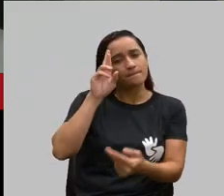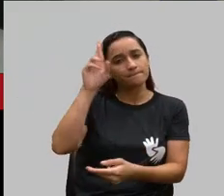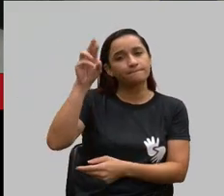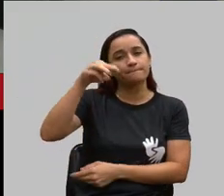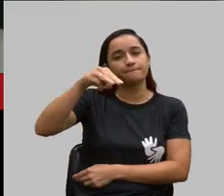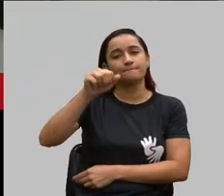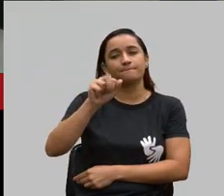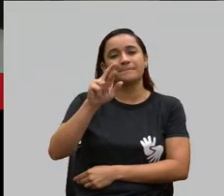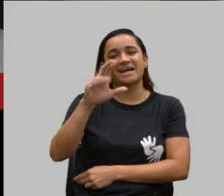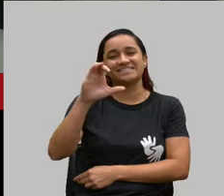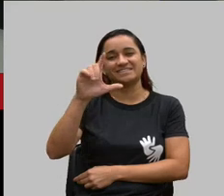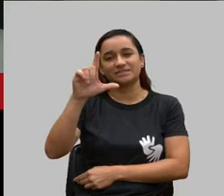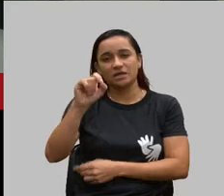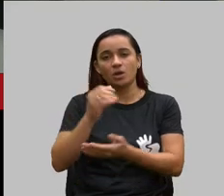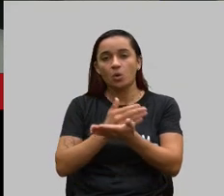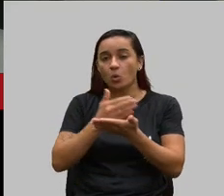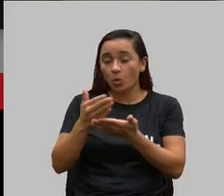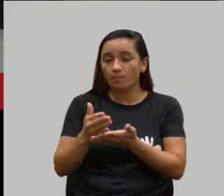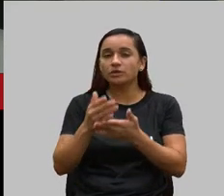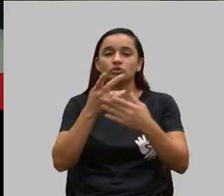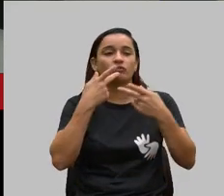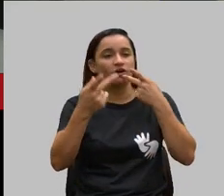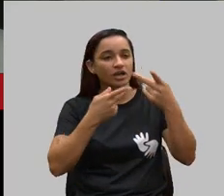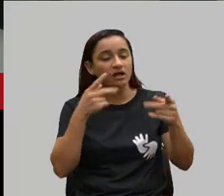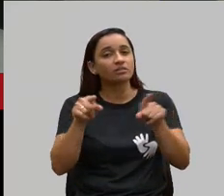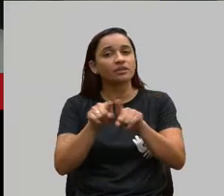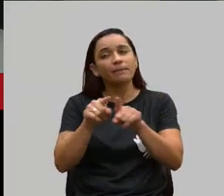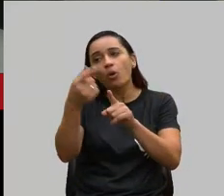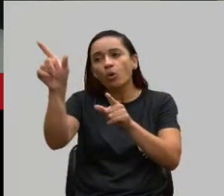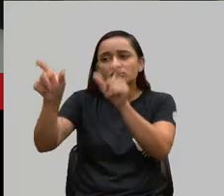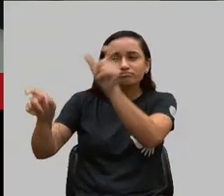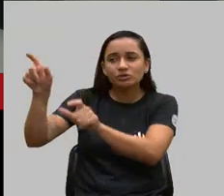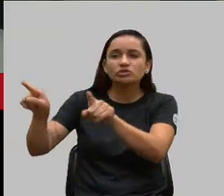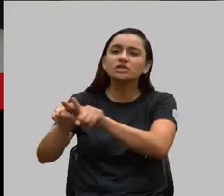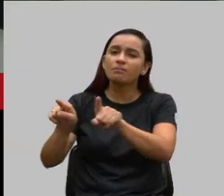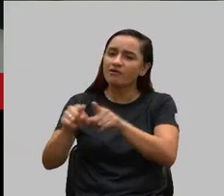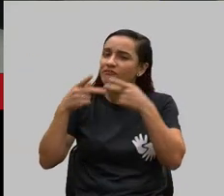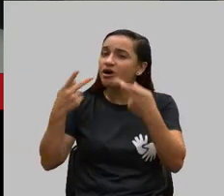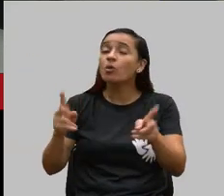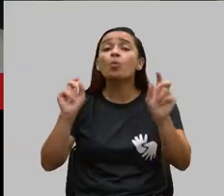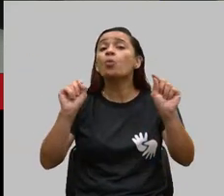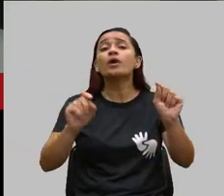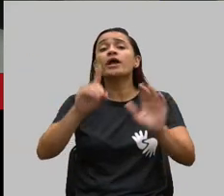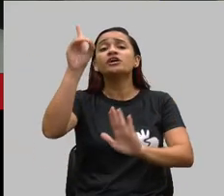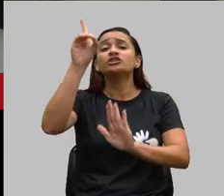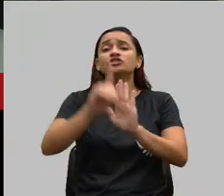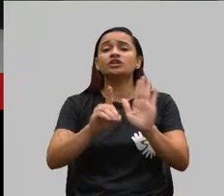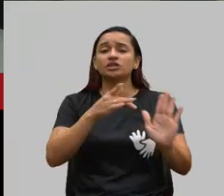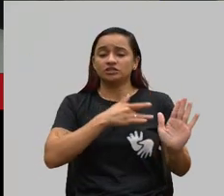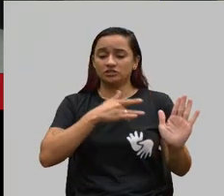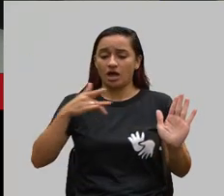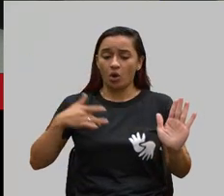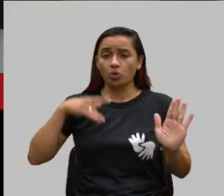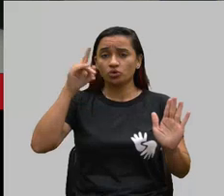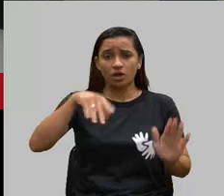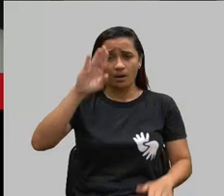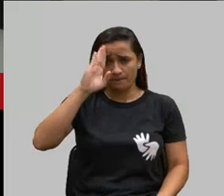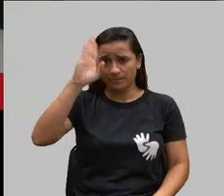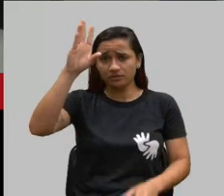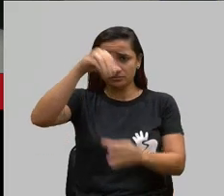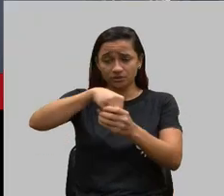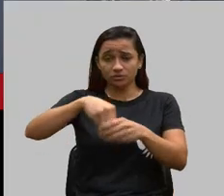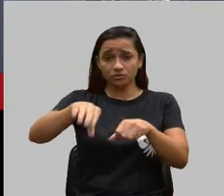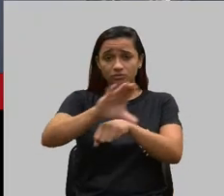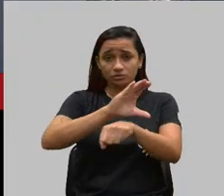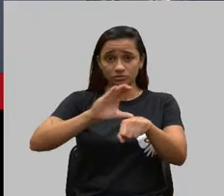pessoas citaram, o direito à saúde ele é um direito fundamental da Constituição Federal colocado